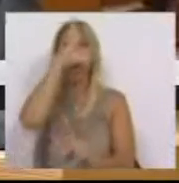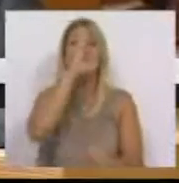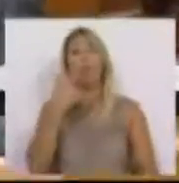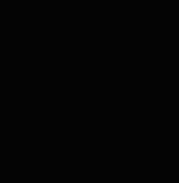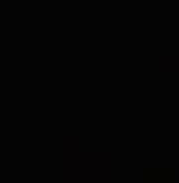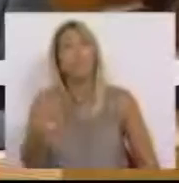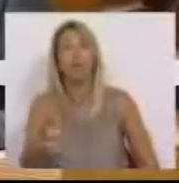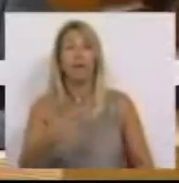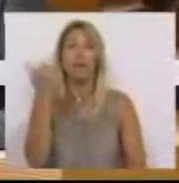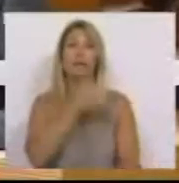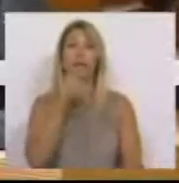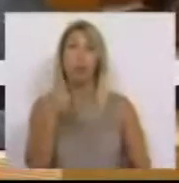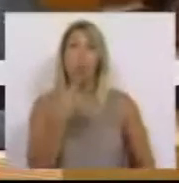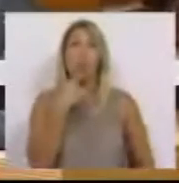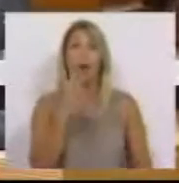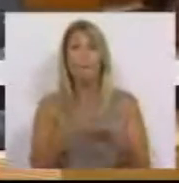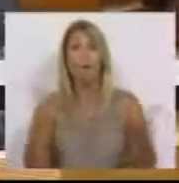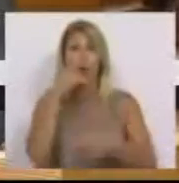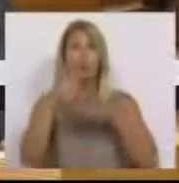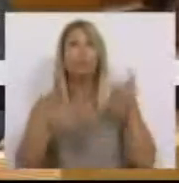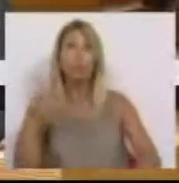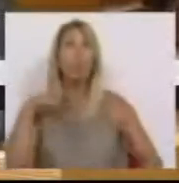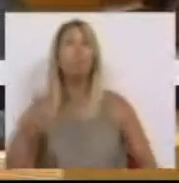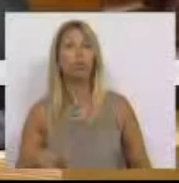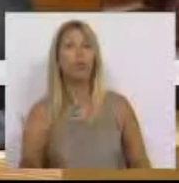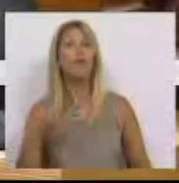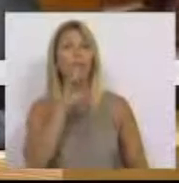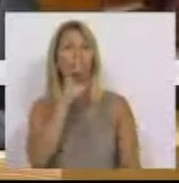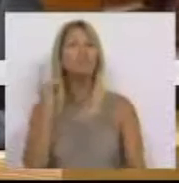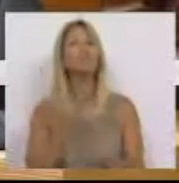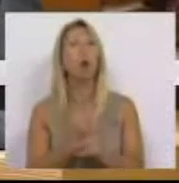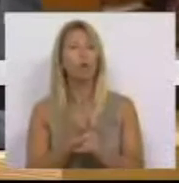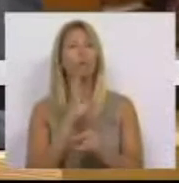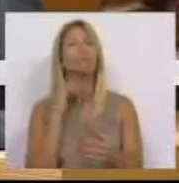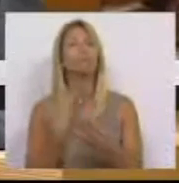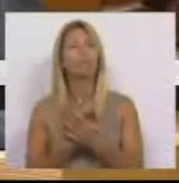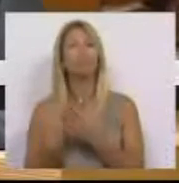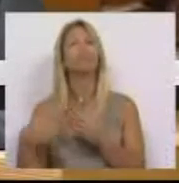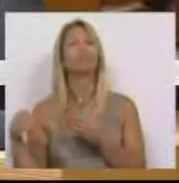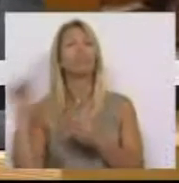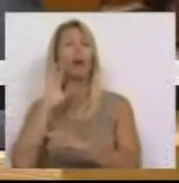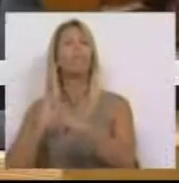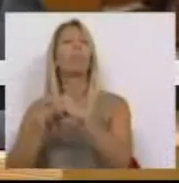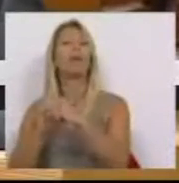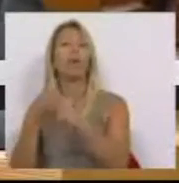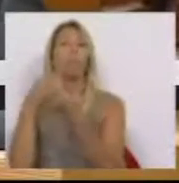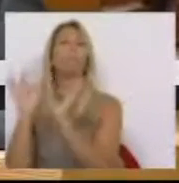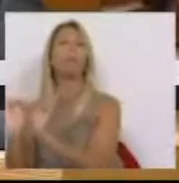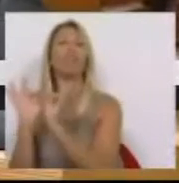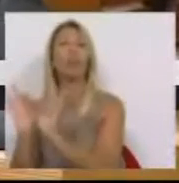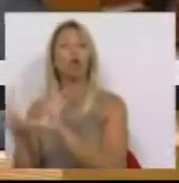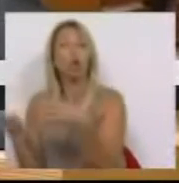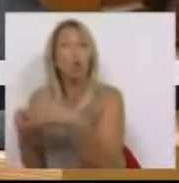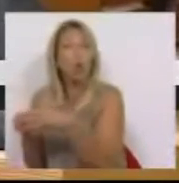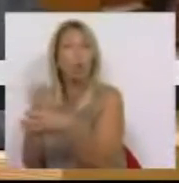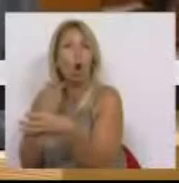esmagadora... ...o mesmo tempo que concede mais e mais benefícios e privilégios a uma ínfima minoria.